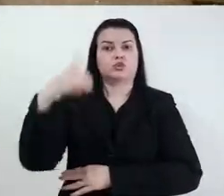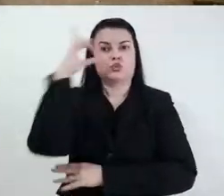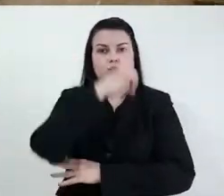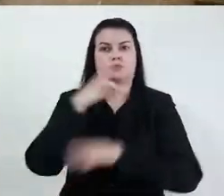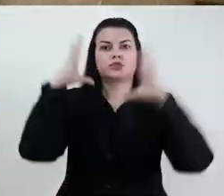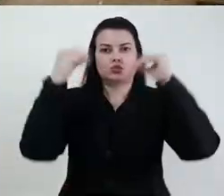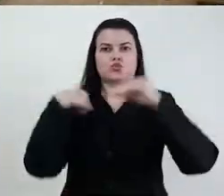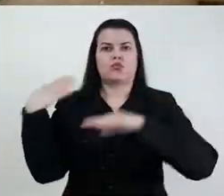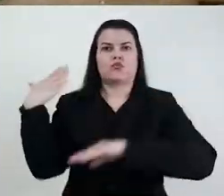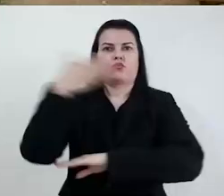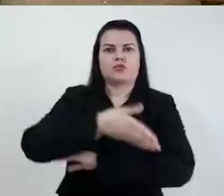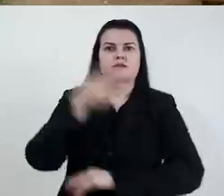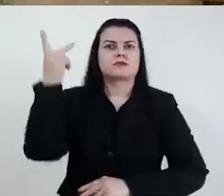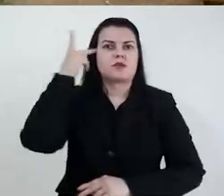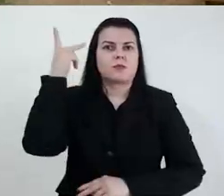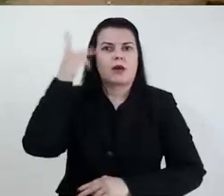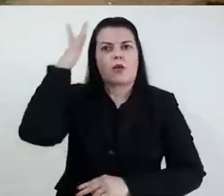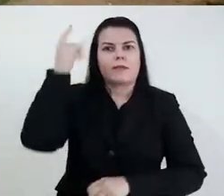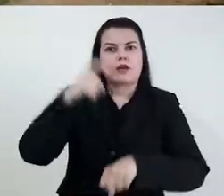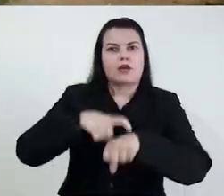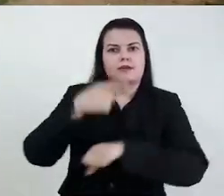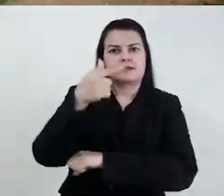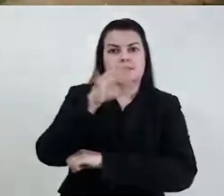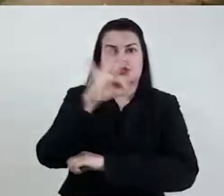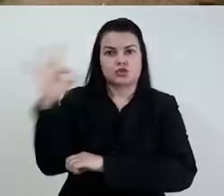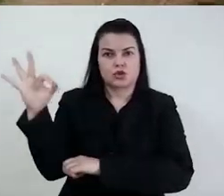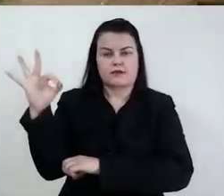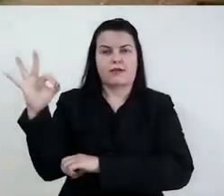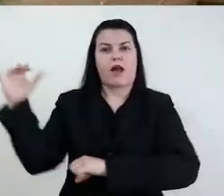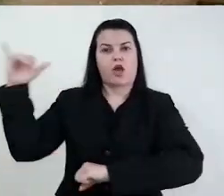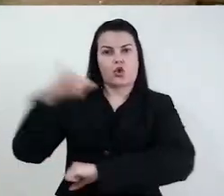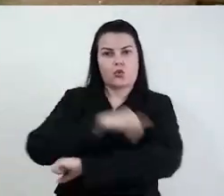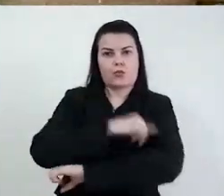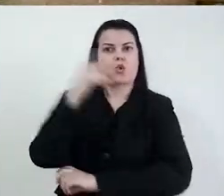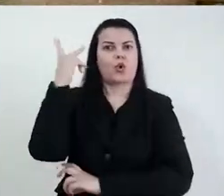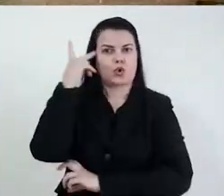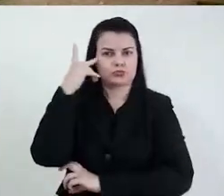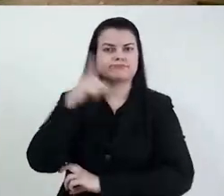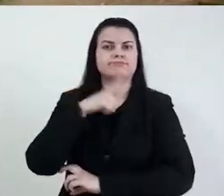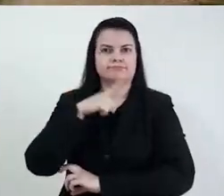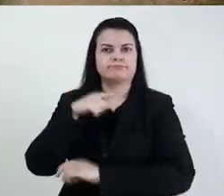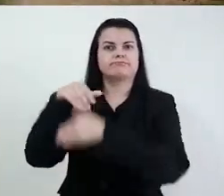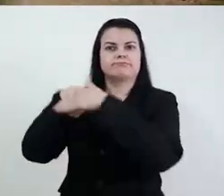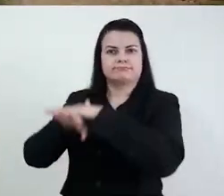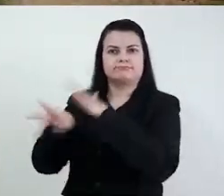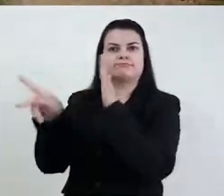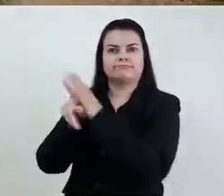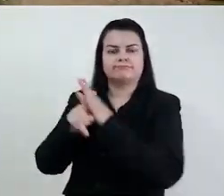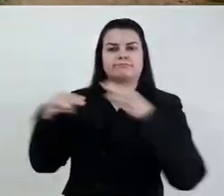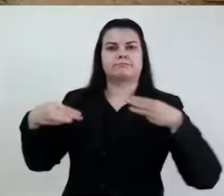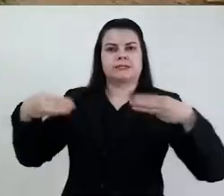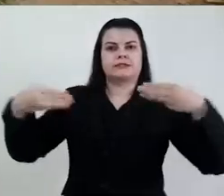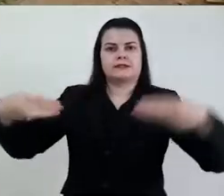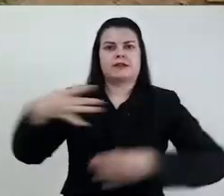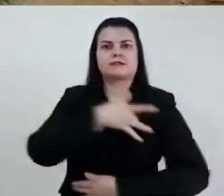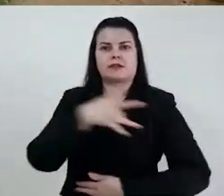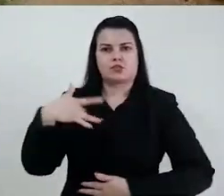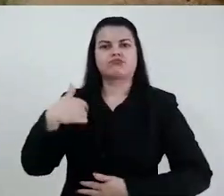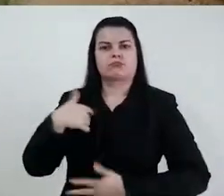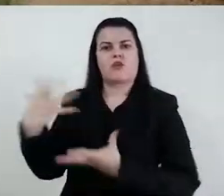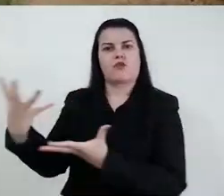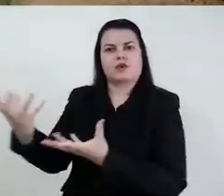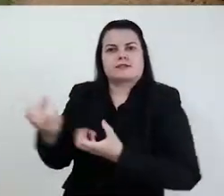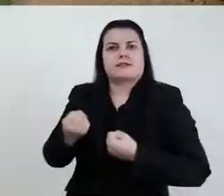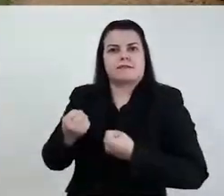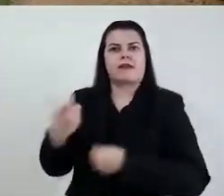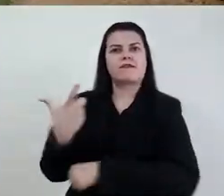Aliás, neste domingo à noite eu estou indo já para São Paulo, para amanhã, às 7 horas da manhã, lá no aeroporto de Guarulhos, no depósito do Ministério